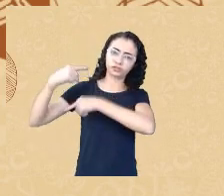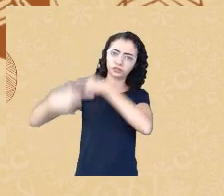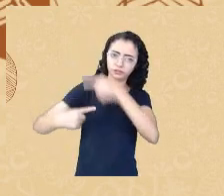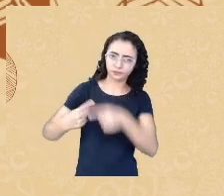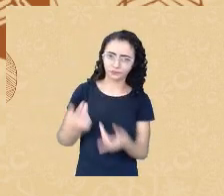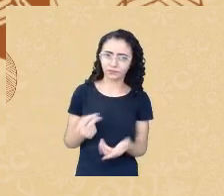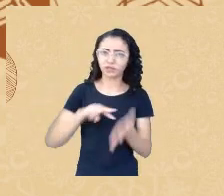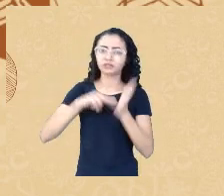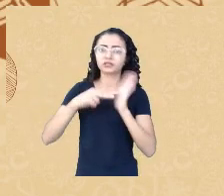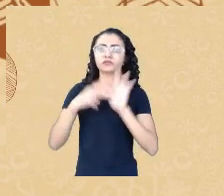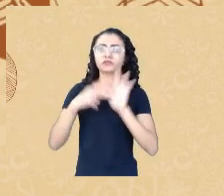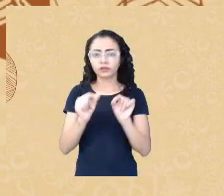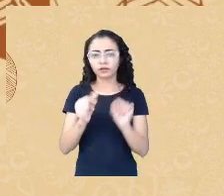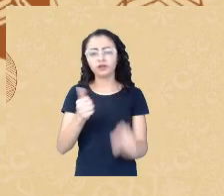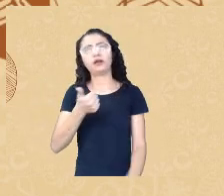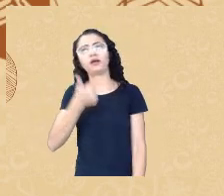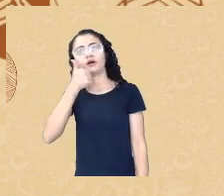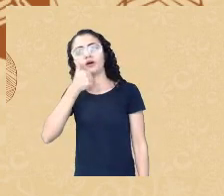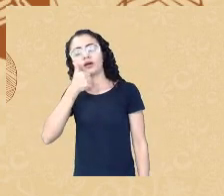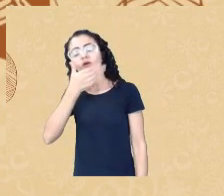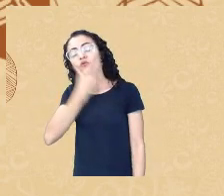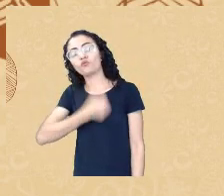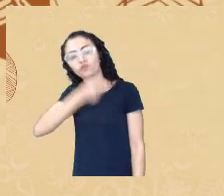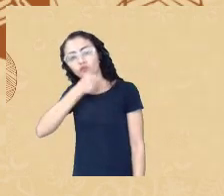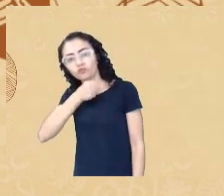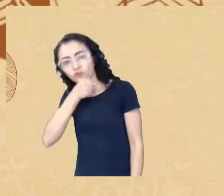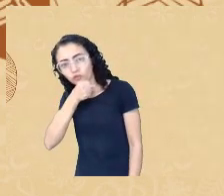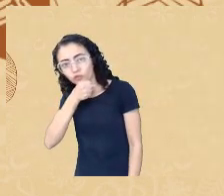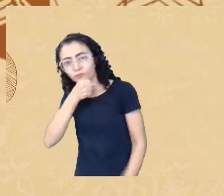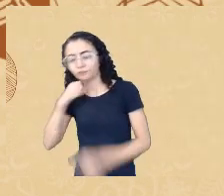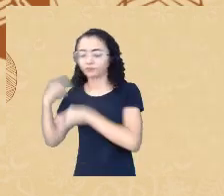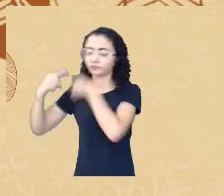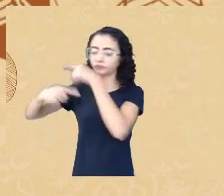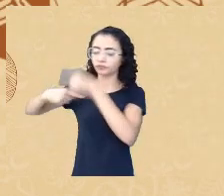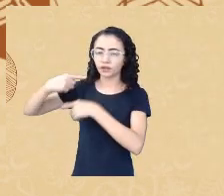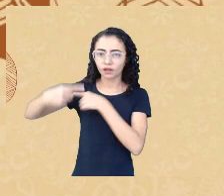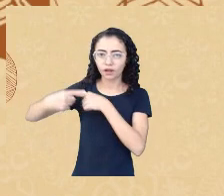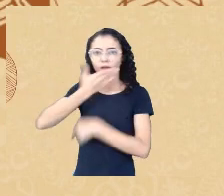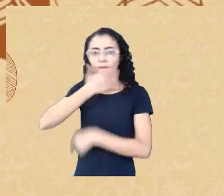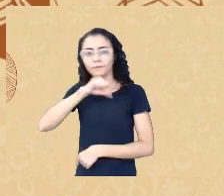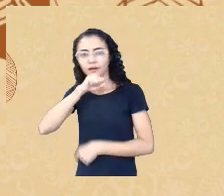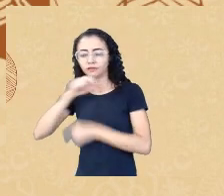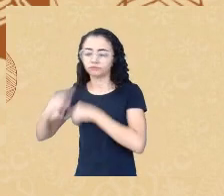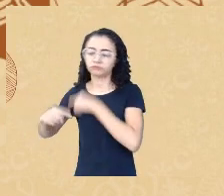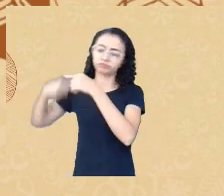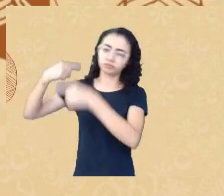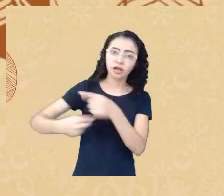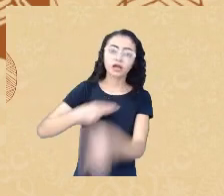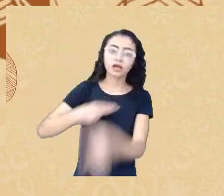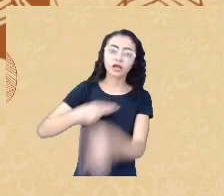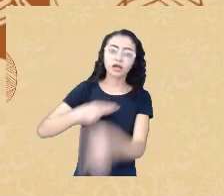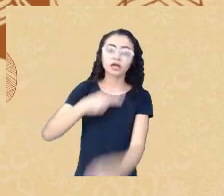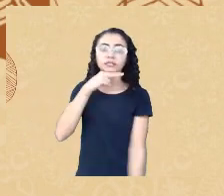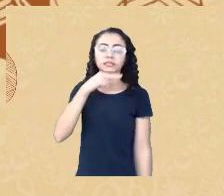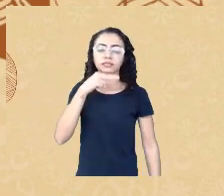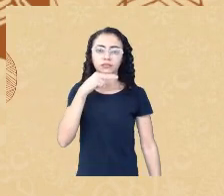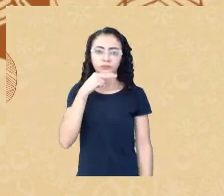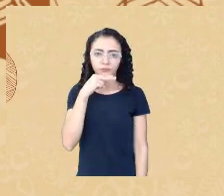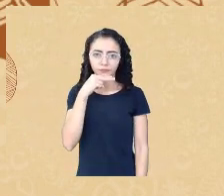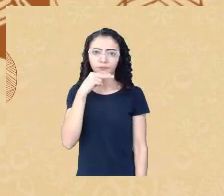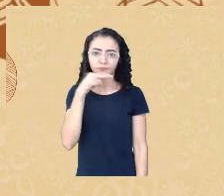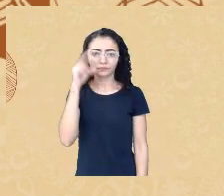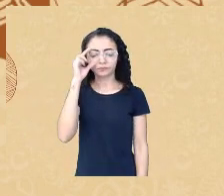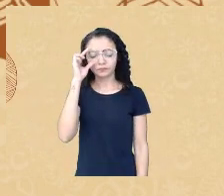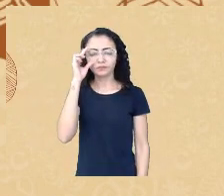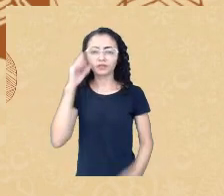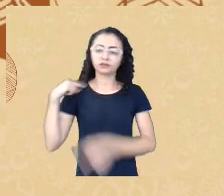pai o filho e o neto e logo depois disso então esse salto acontece de uma forma mais ou menos estável e digamos